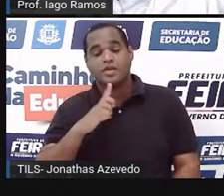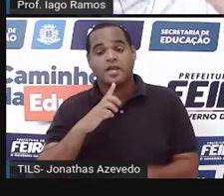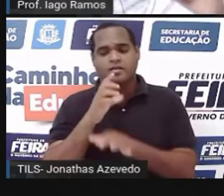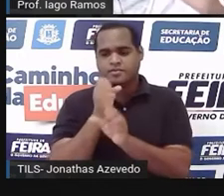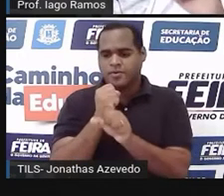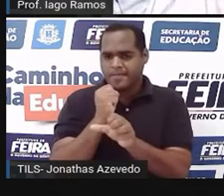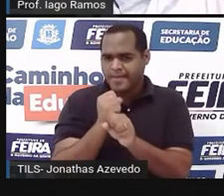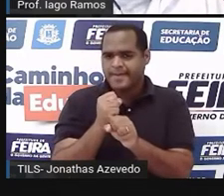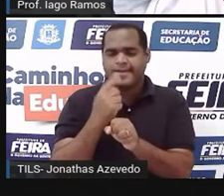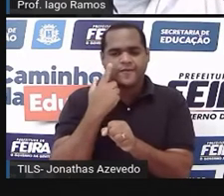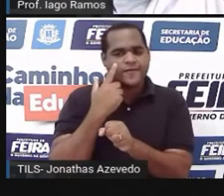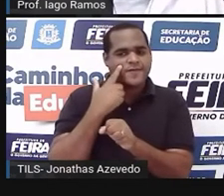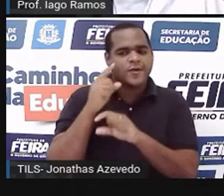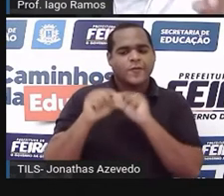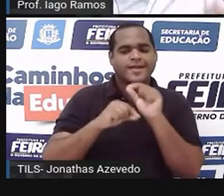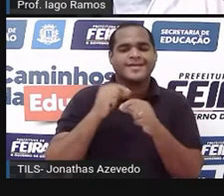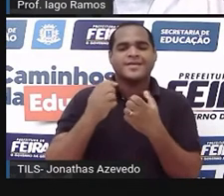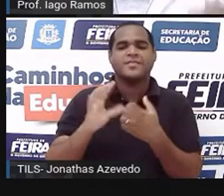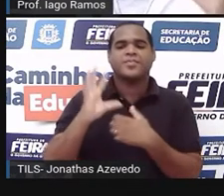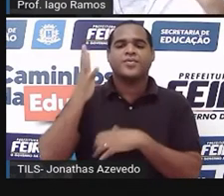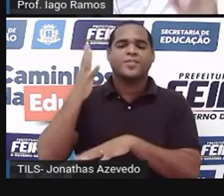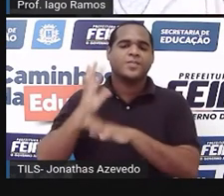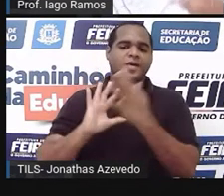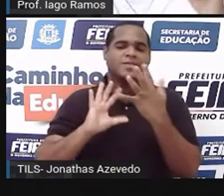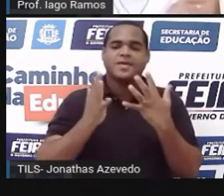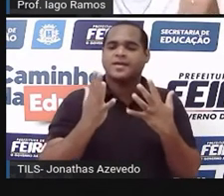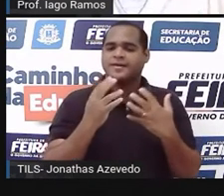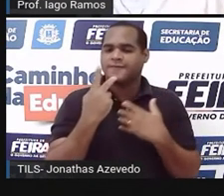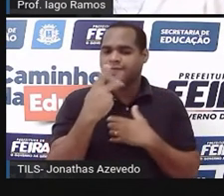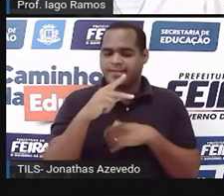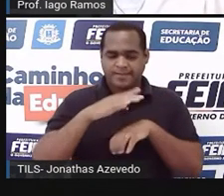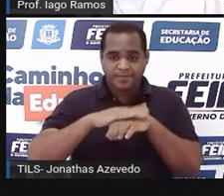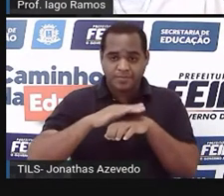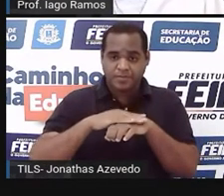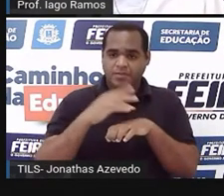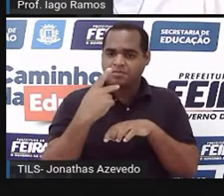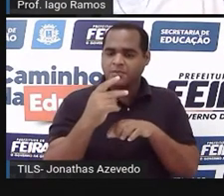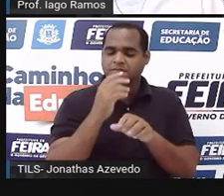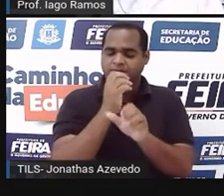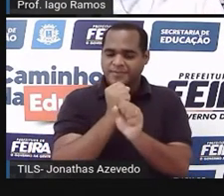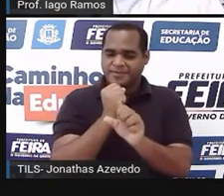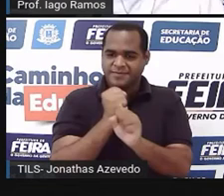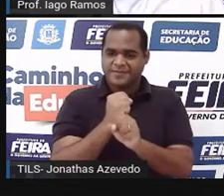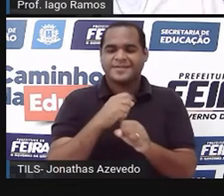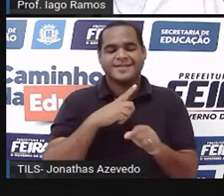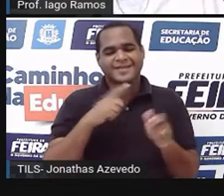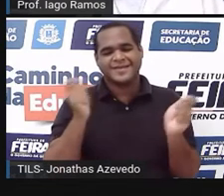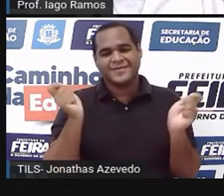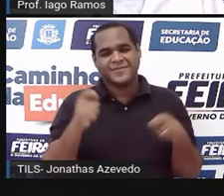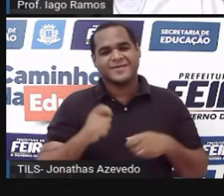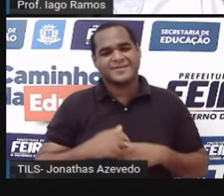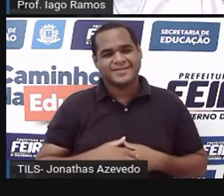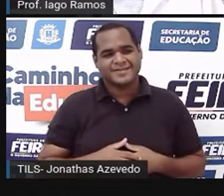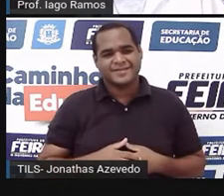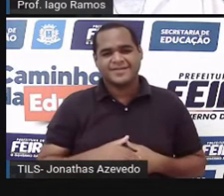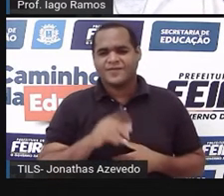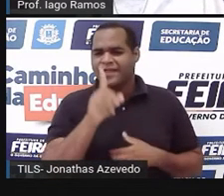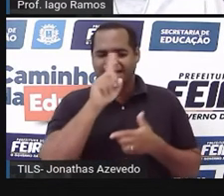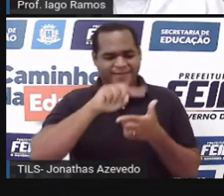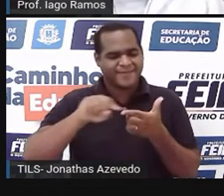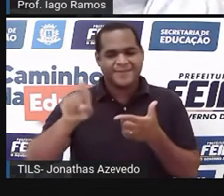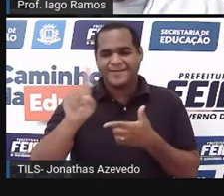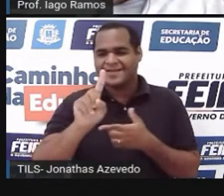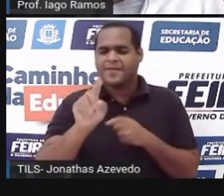ângulos e vai ver o que é que acontece. E aqui você até pode usar uma calculadora, bom? E sem problemas também